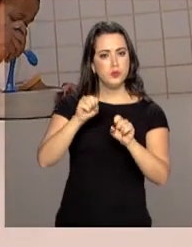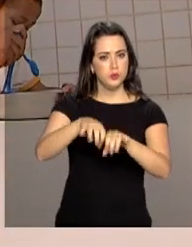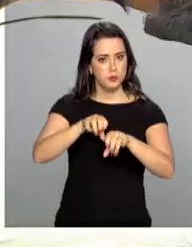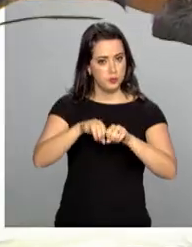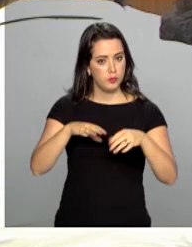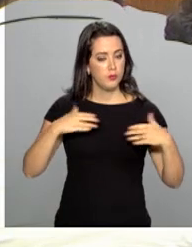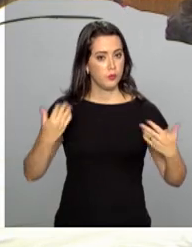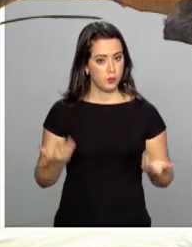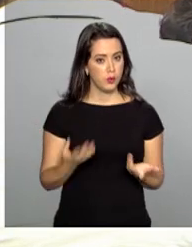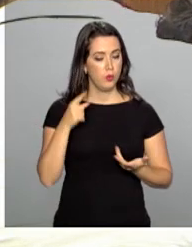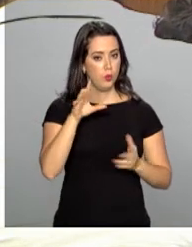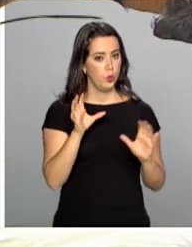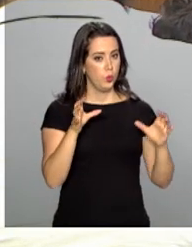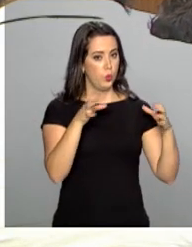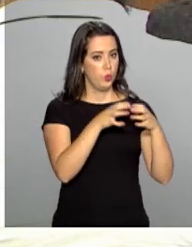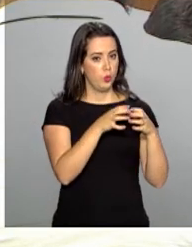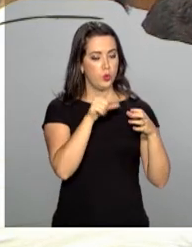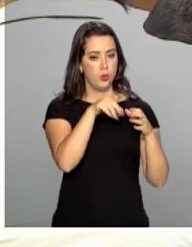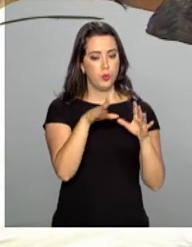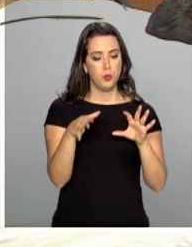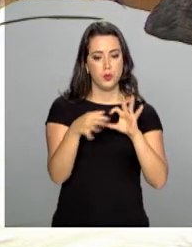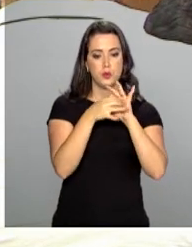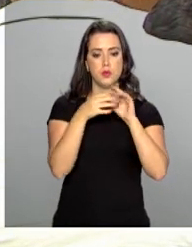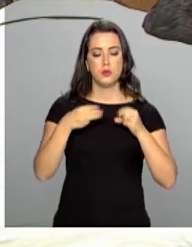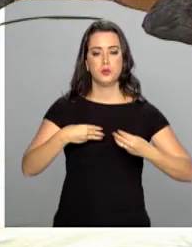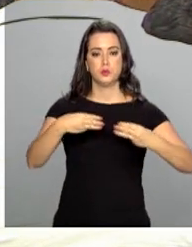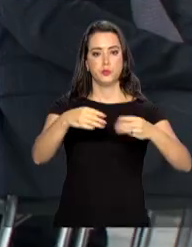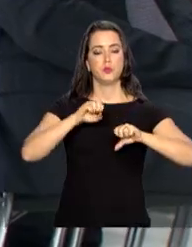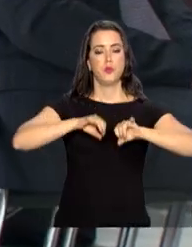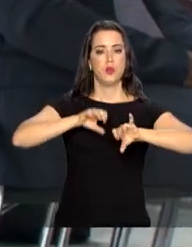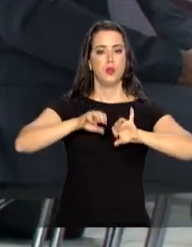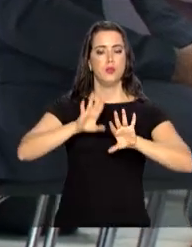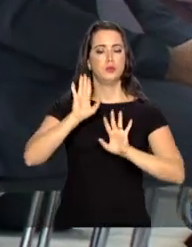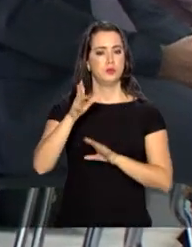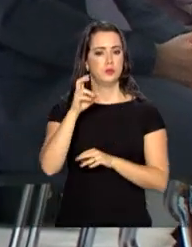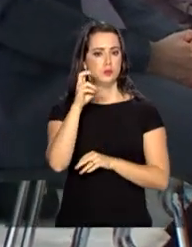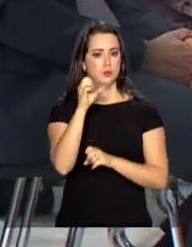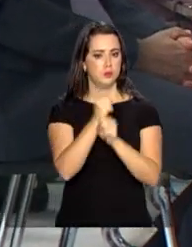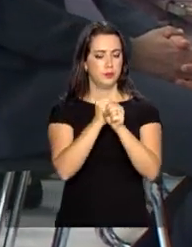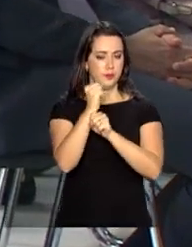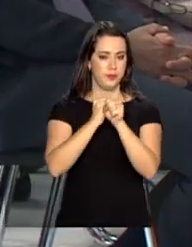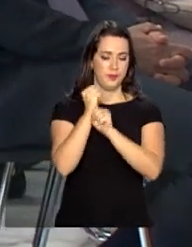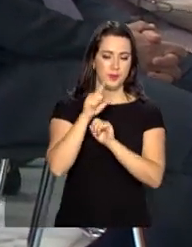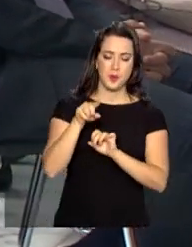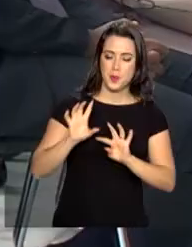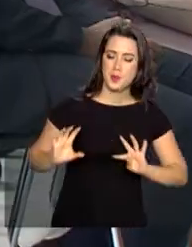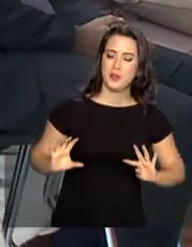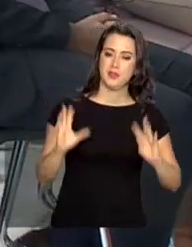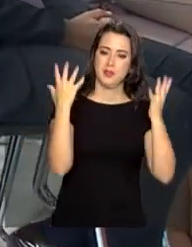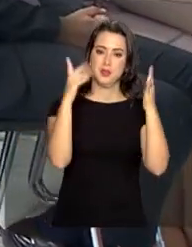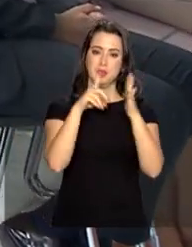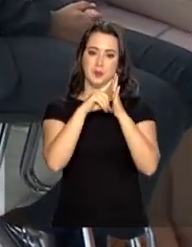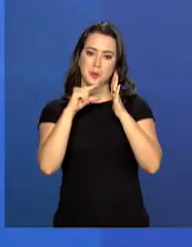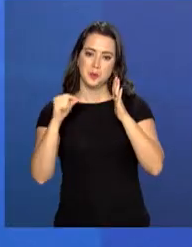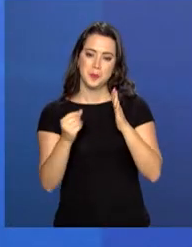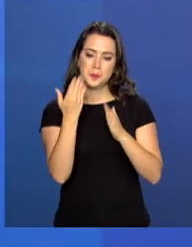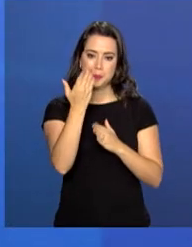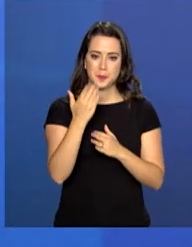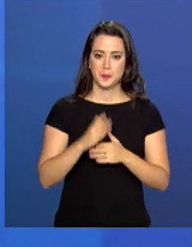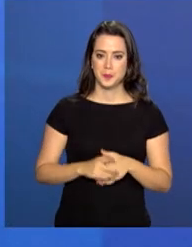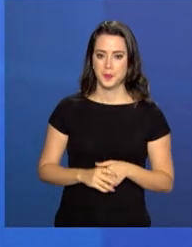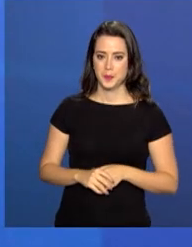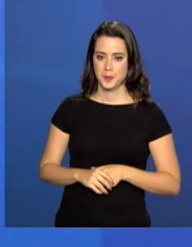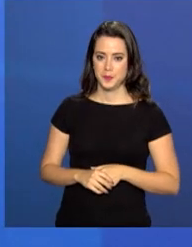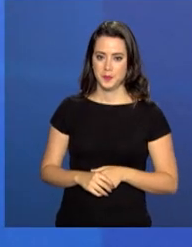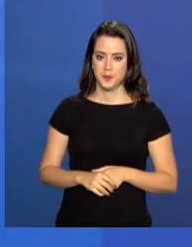Educação. O órgão vinculado ao Ministério da Educação completou 50 anos em uma cerimônia no Palácio do Planalto. Ao longo